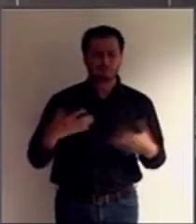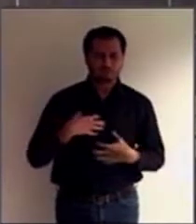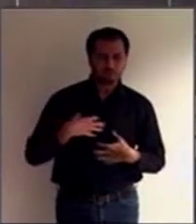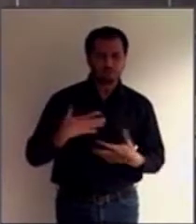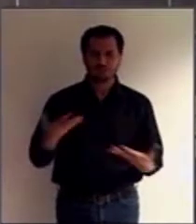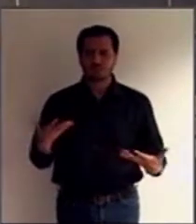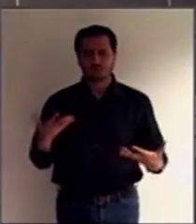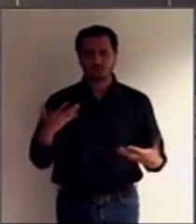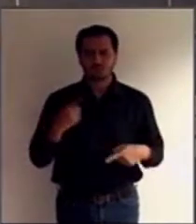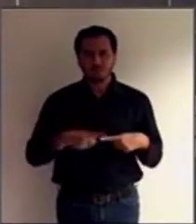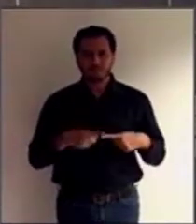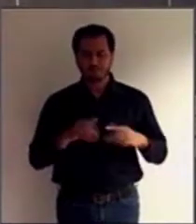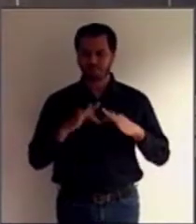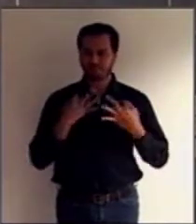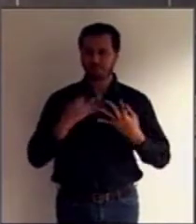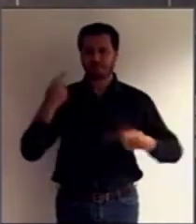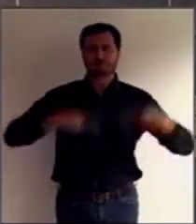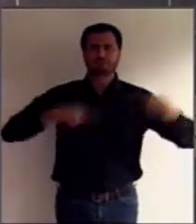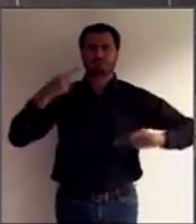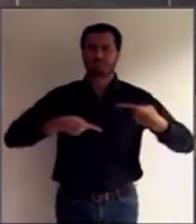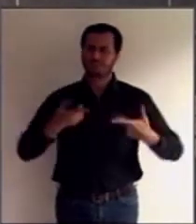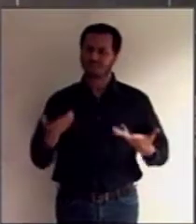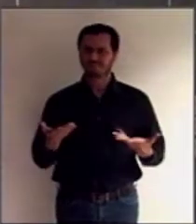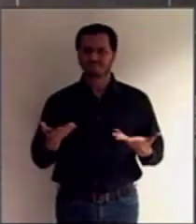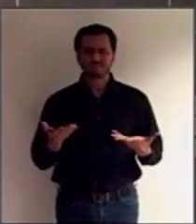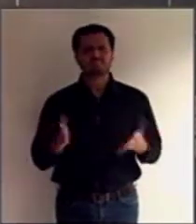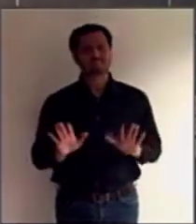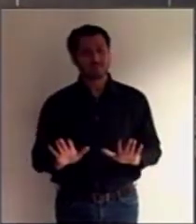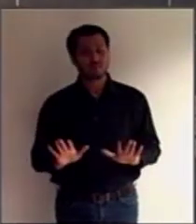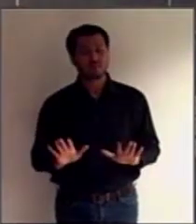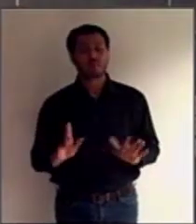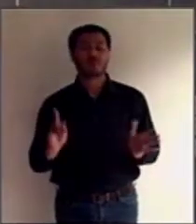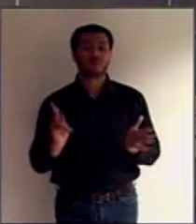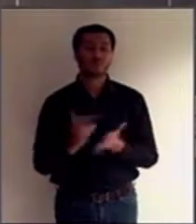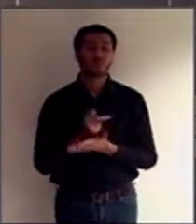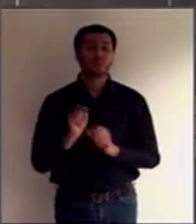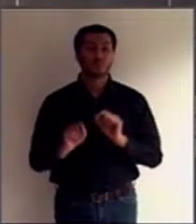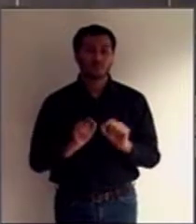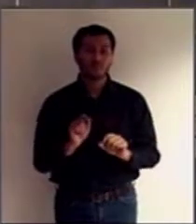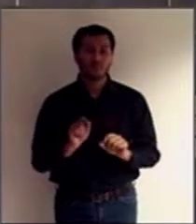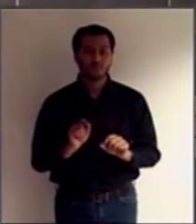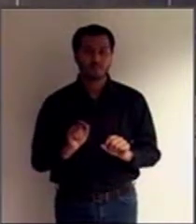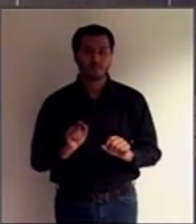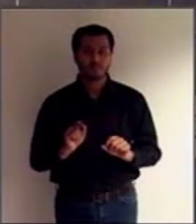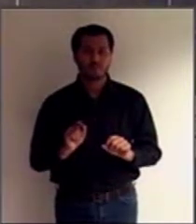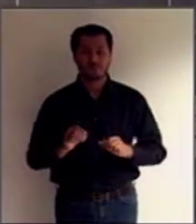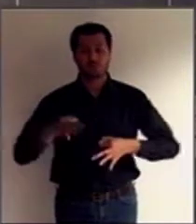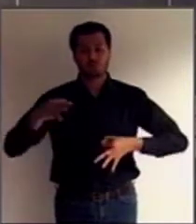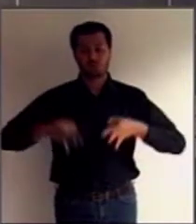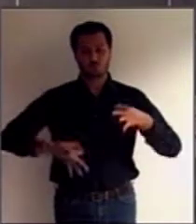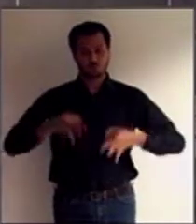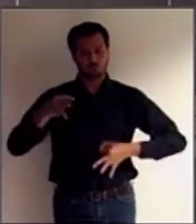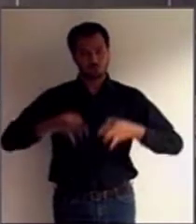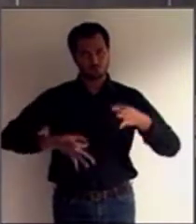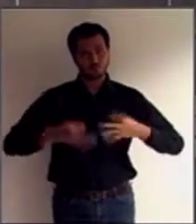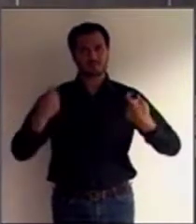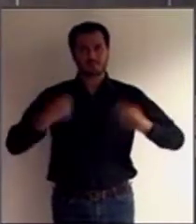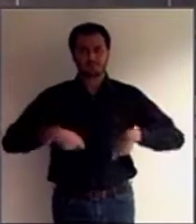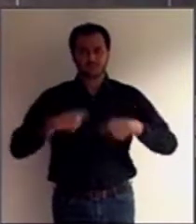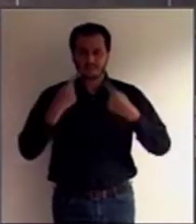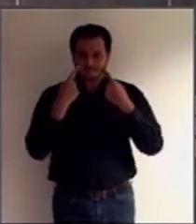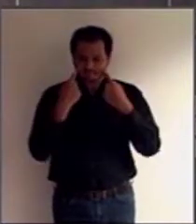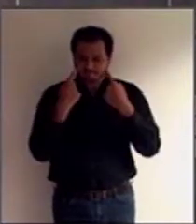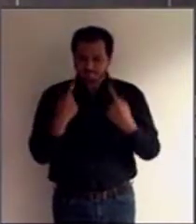ao ordenamento, aos integrantes, à justiça verificar